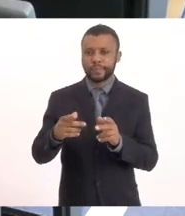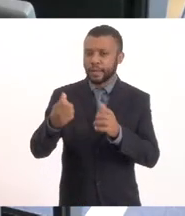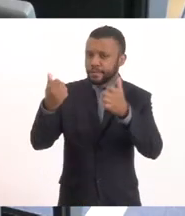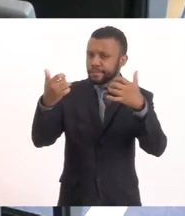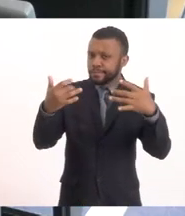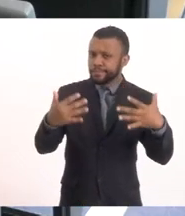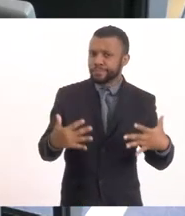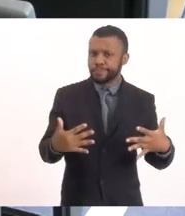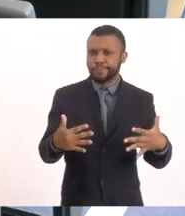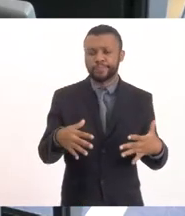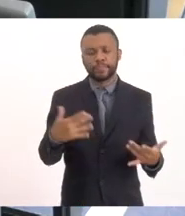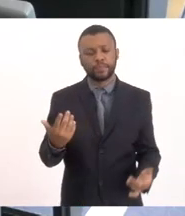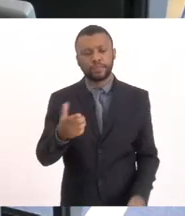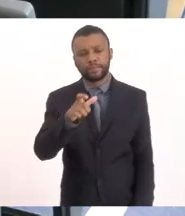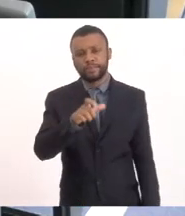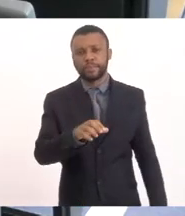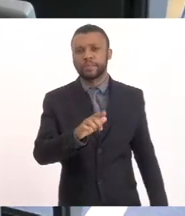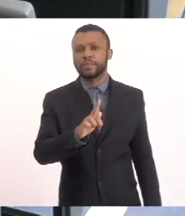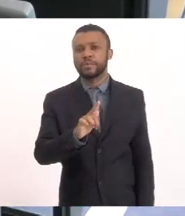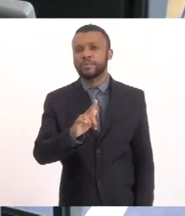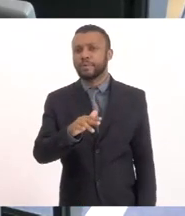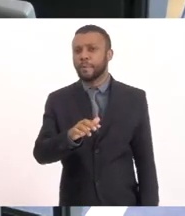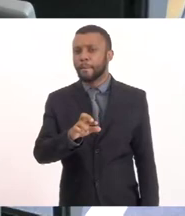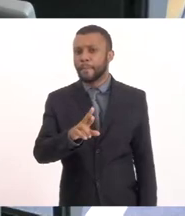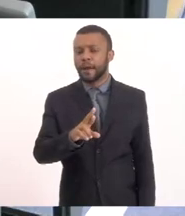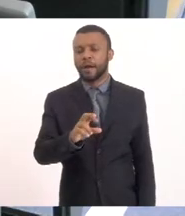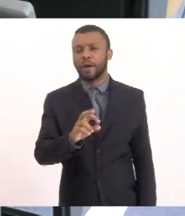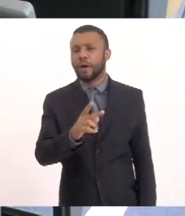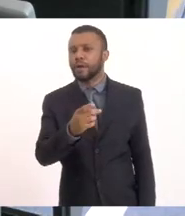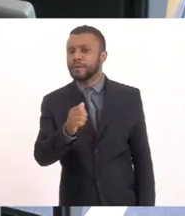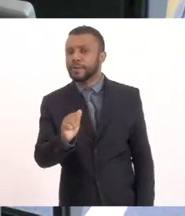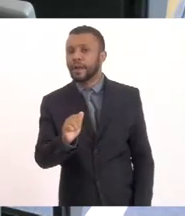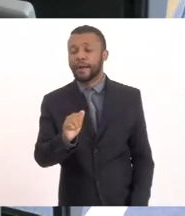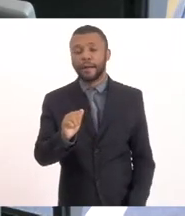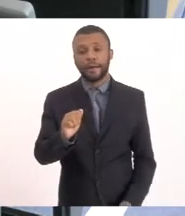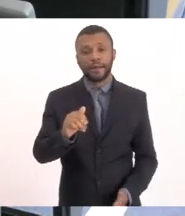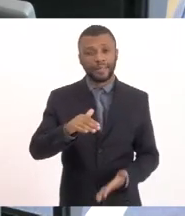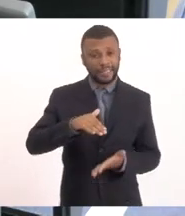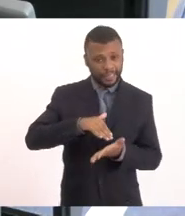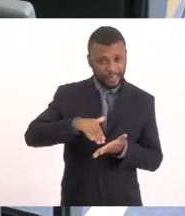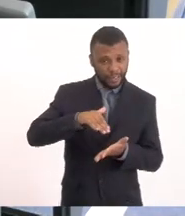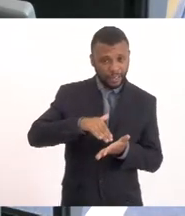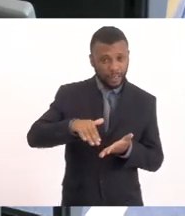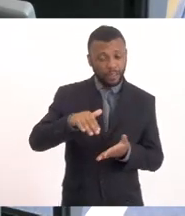Doutor Gilmar Rocha Secretário Municipal De Meio Ambiente Saquarema Está online